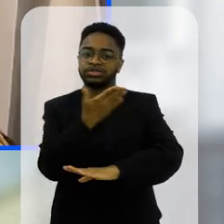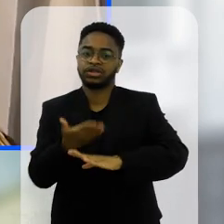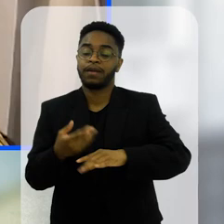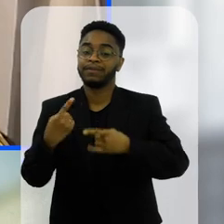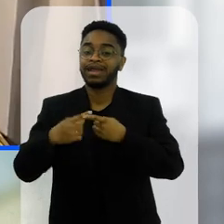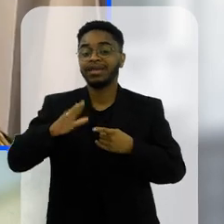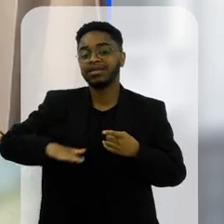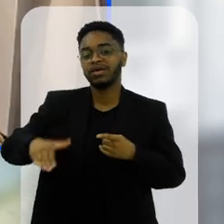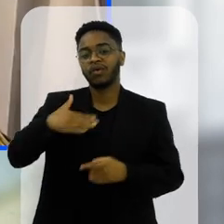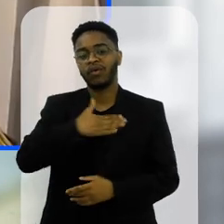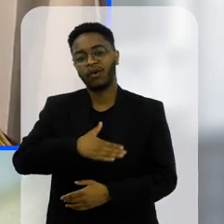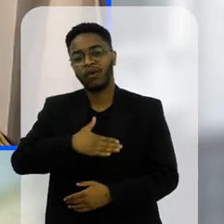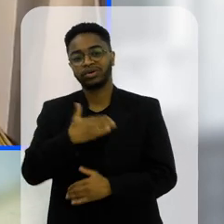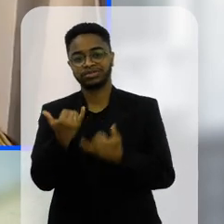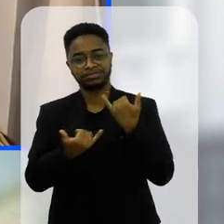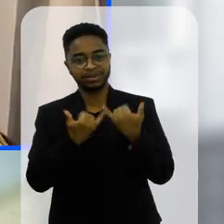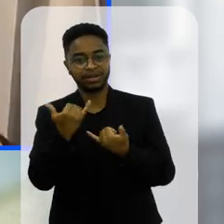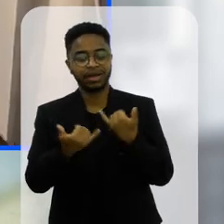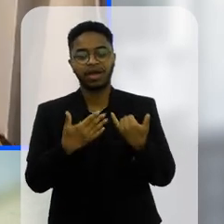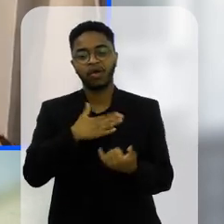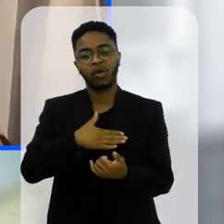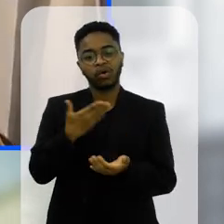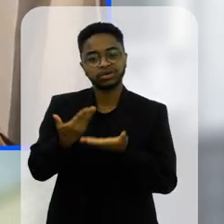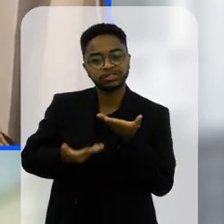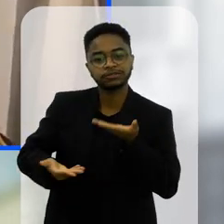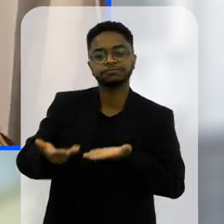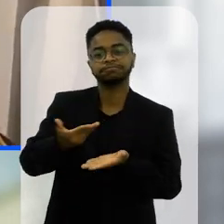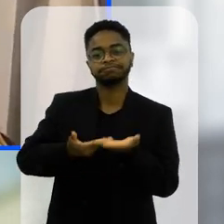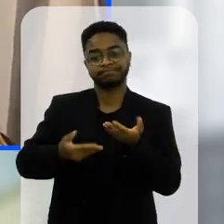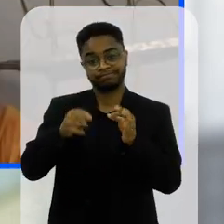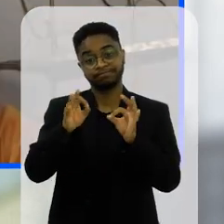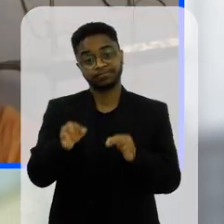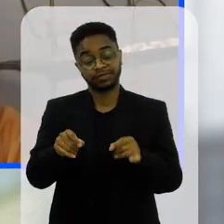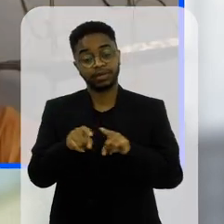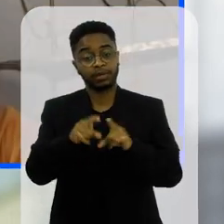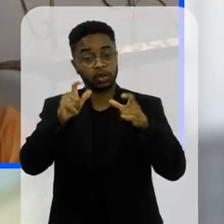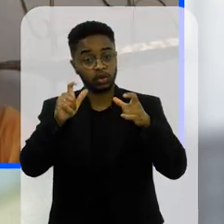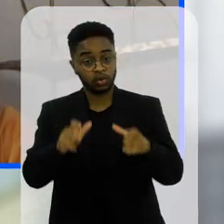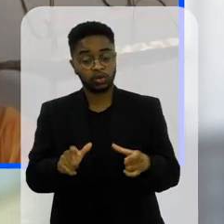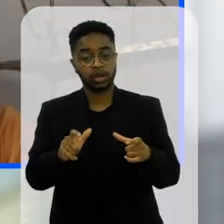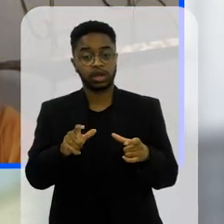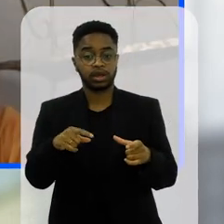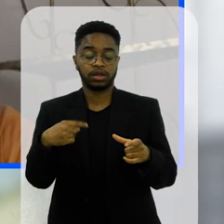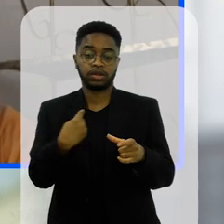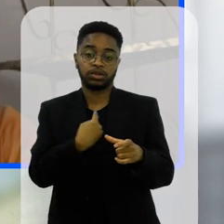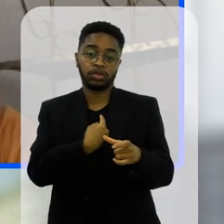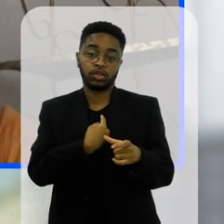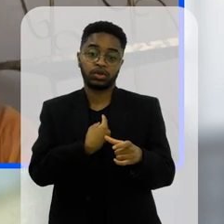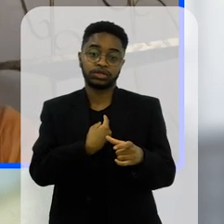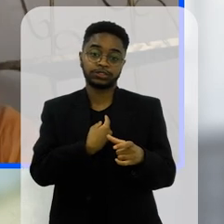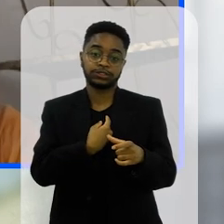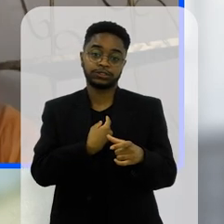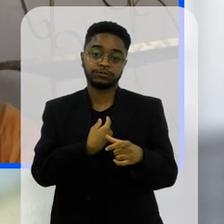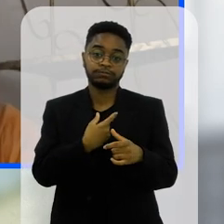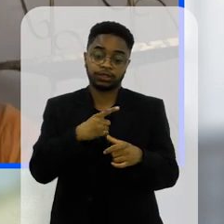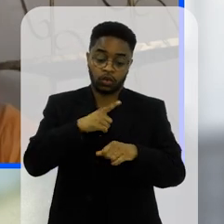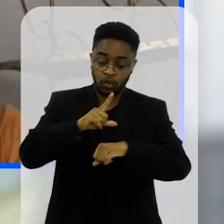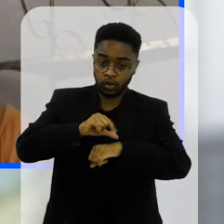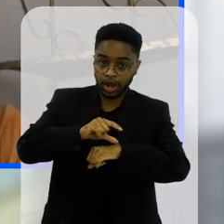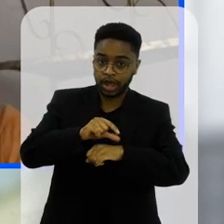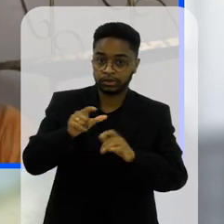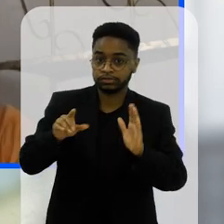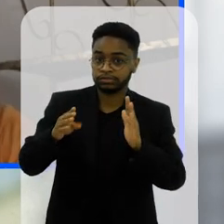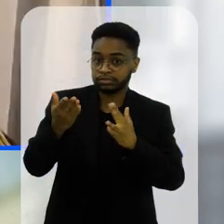criança gosta de brincadeira criança gosta de interagir né e é um espaço que a gente acaba privilegiando nos horários de